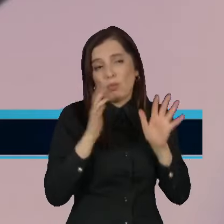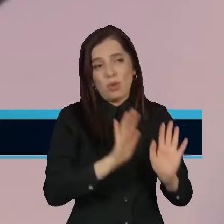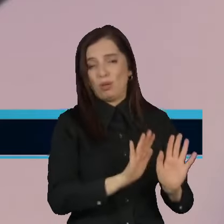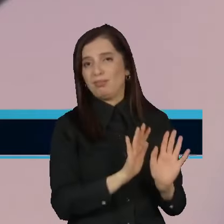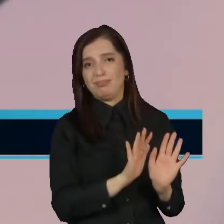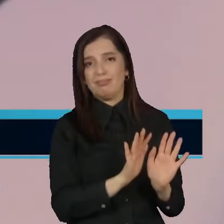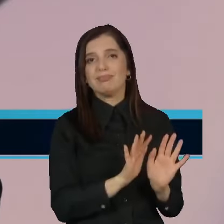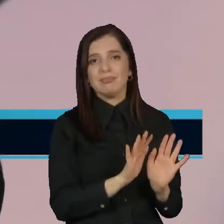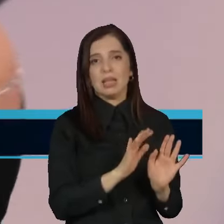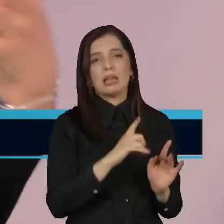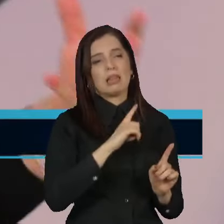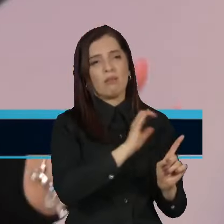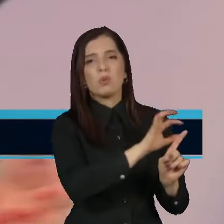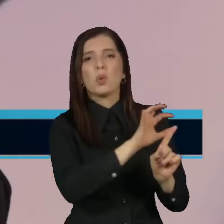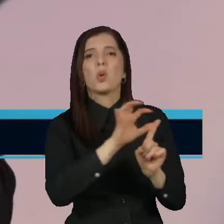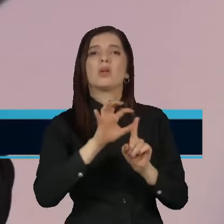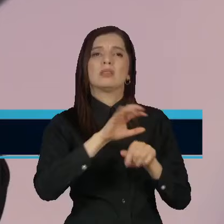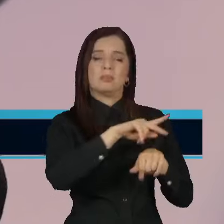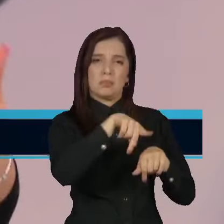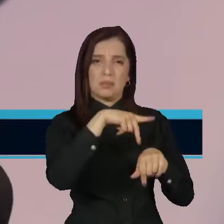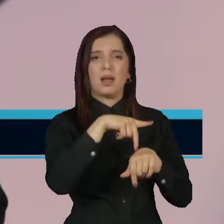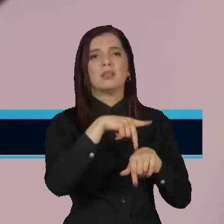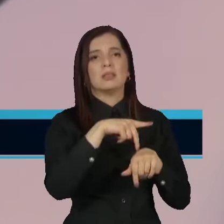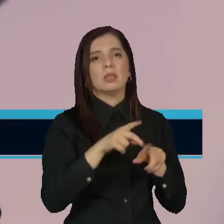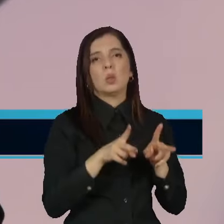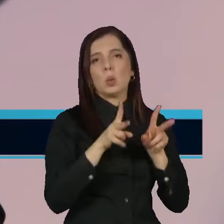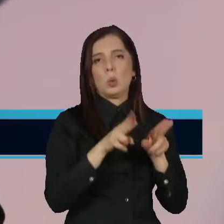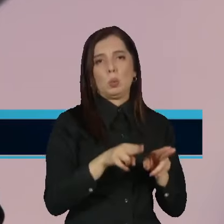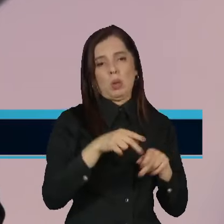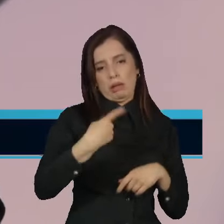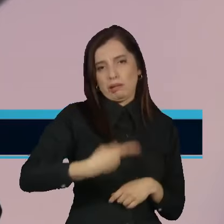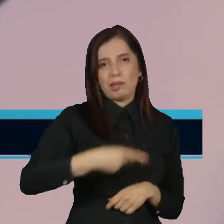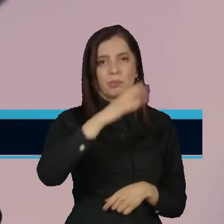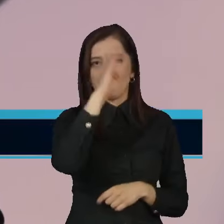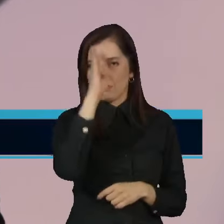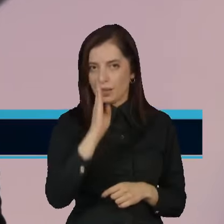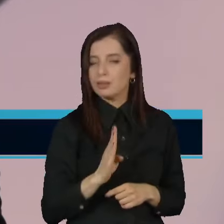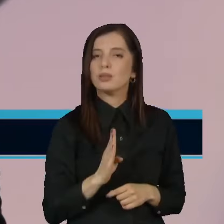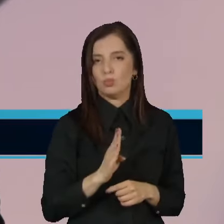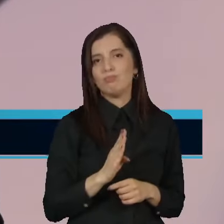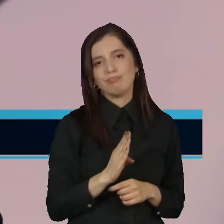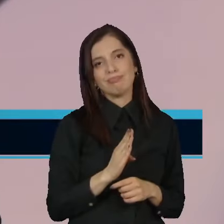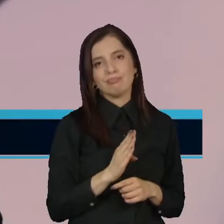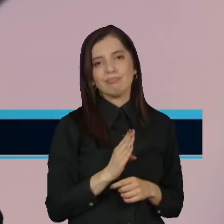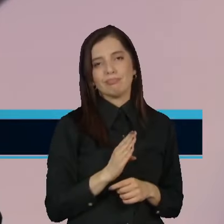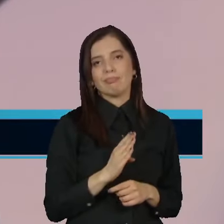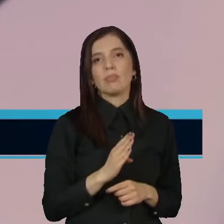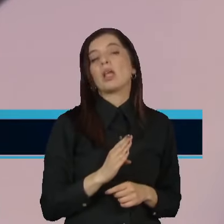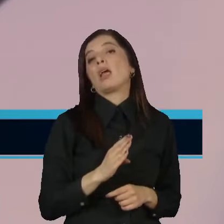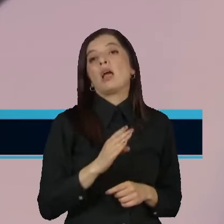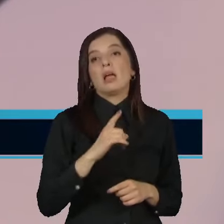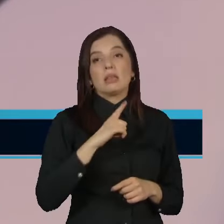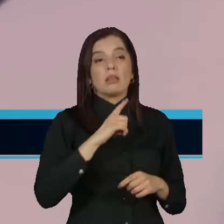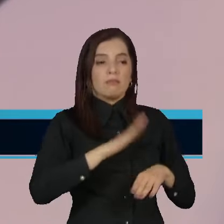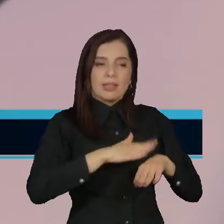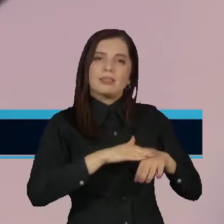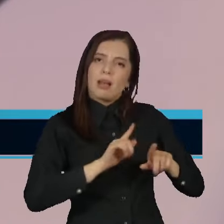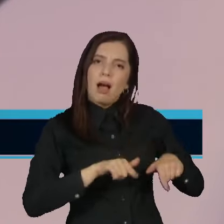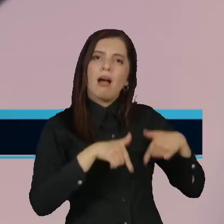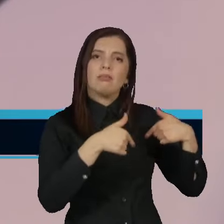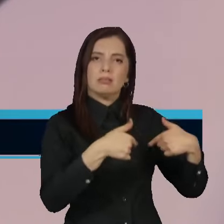países como o Brasil, por conta das medidas que naturalmente vão ser talvez colocadas, especificamente no caso do Trump, com um